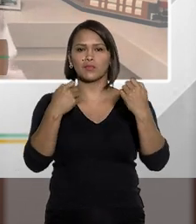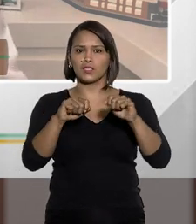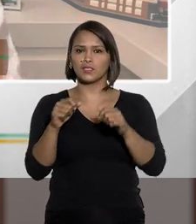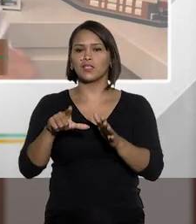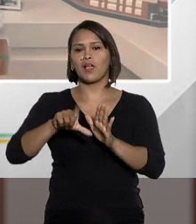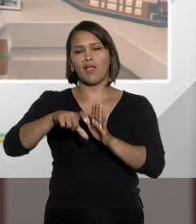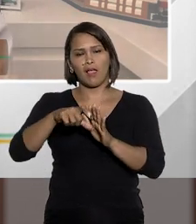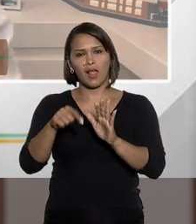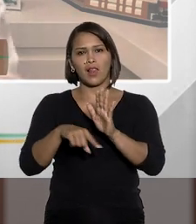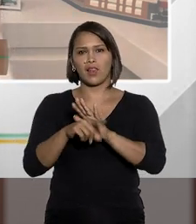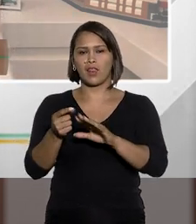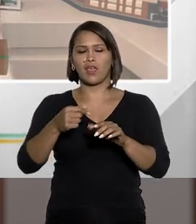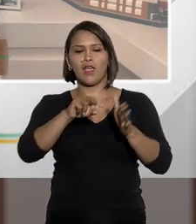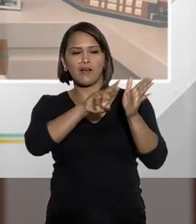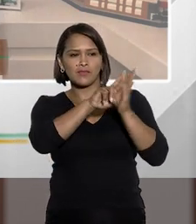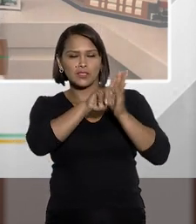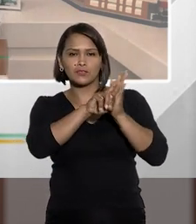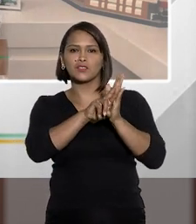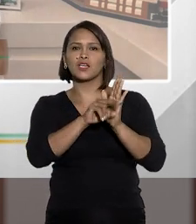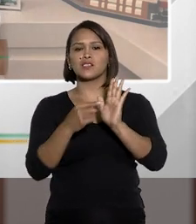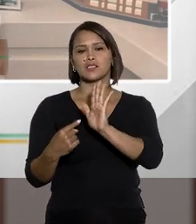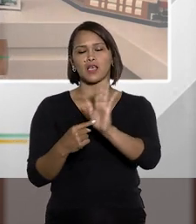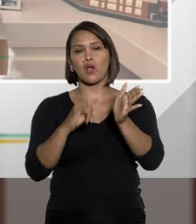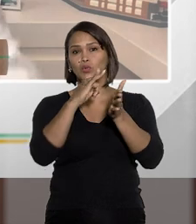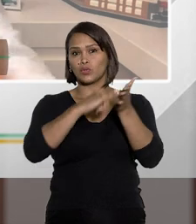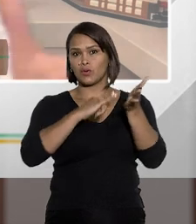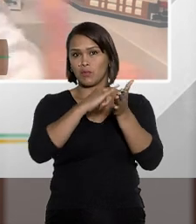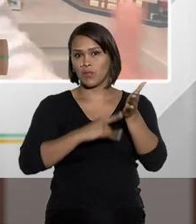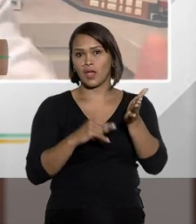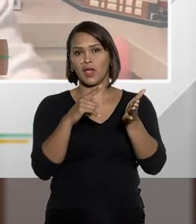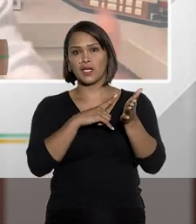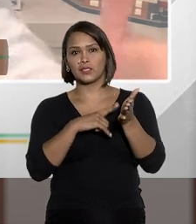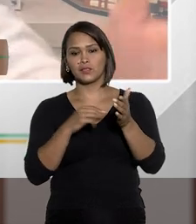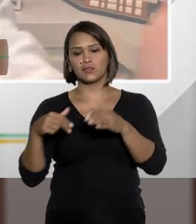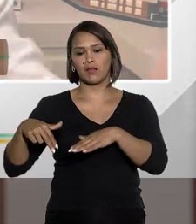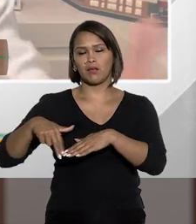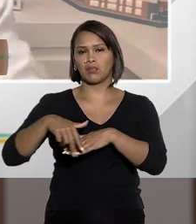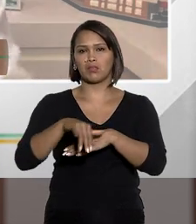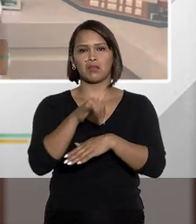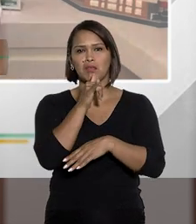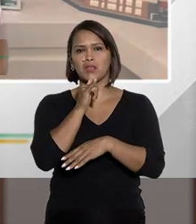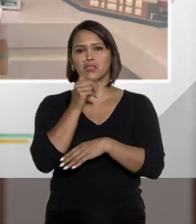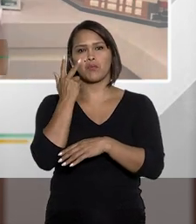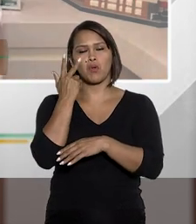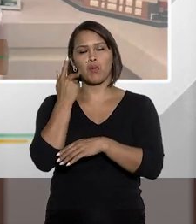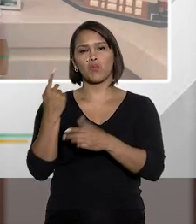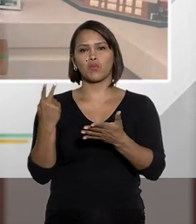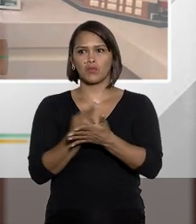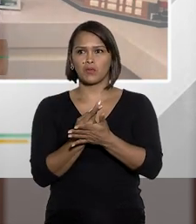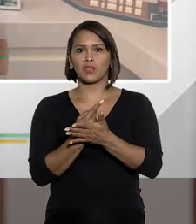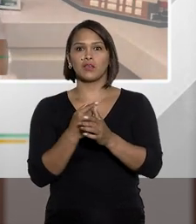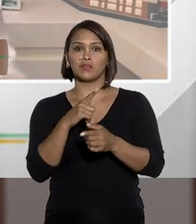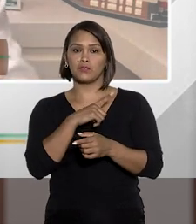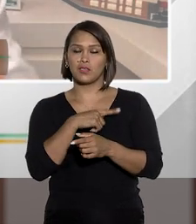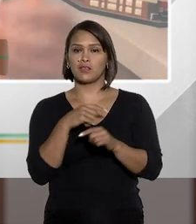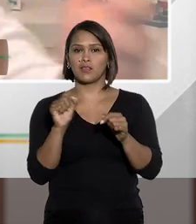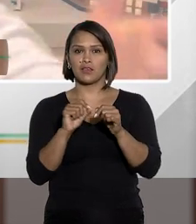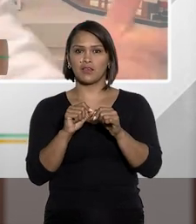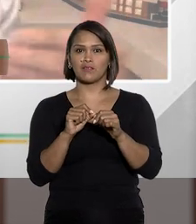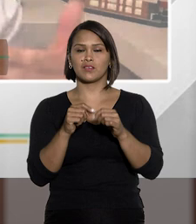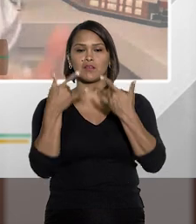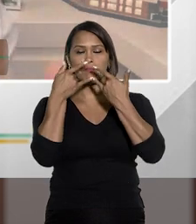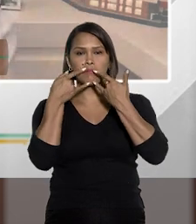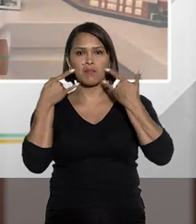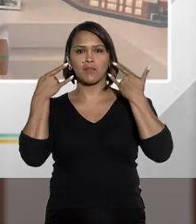você tem que se submeter ali à verificação. Se você está andando, e hoje em dia, exemplos muito comuns e recorrentes, você